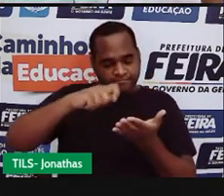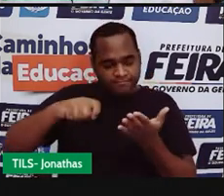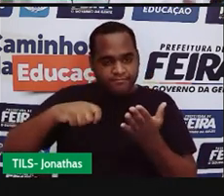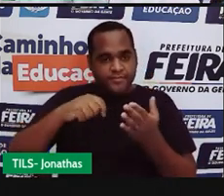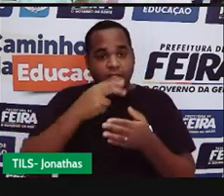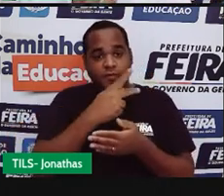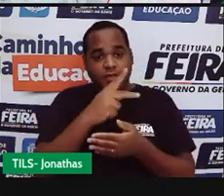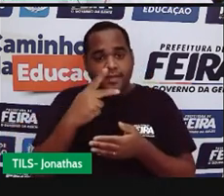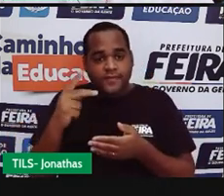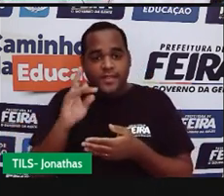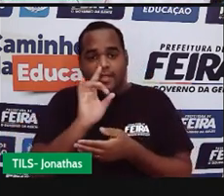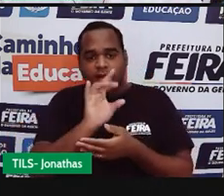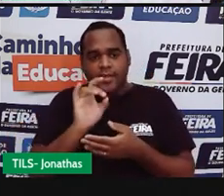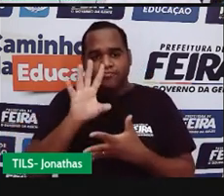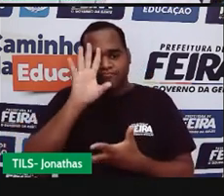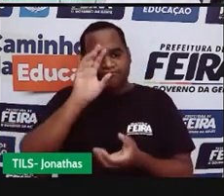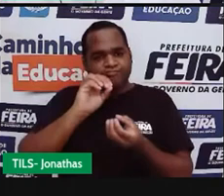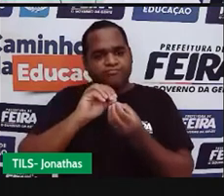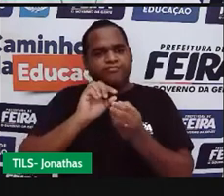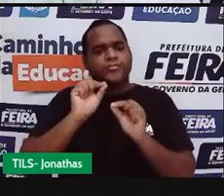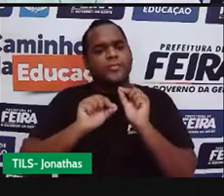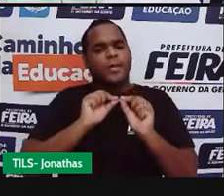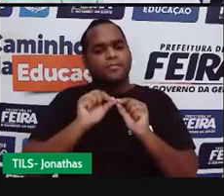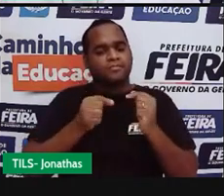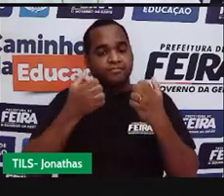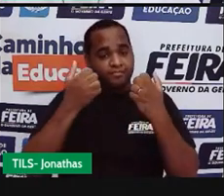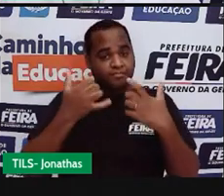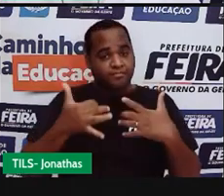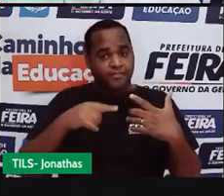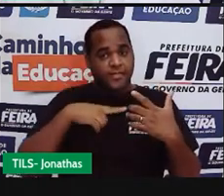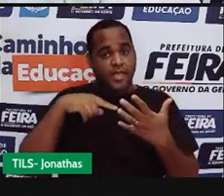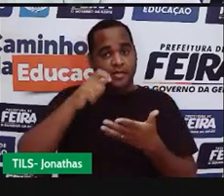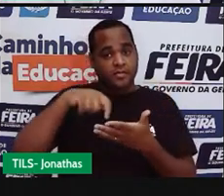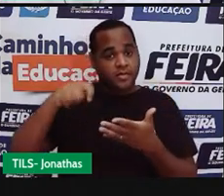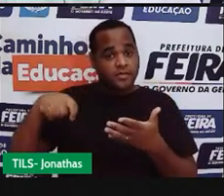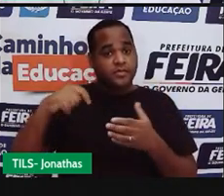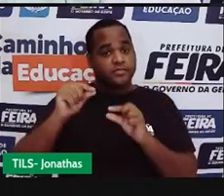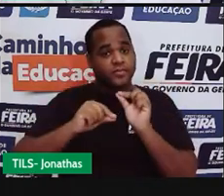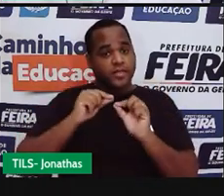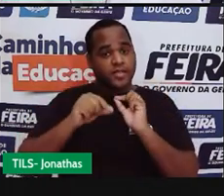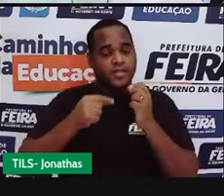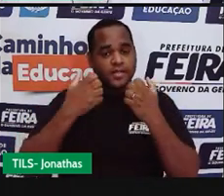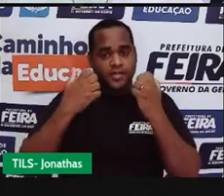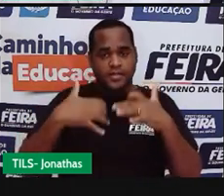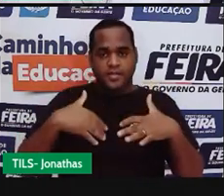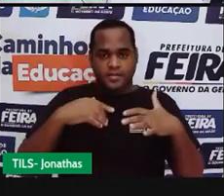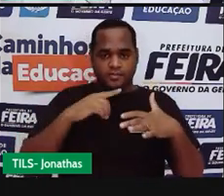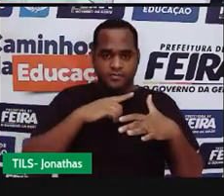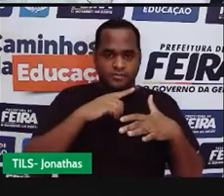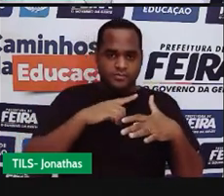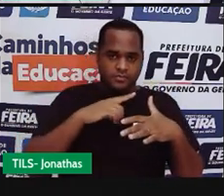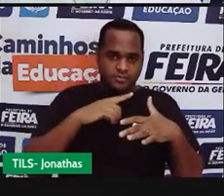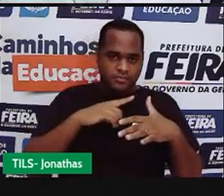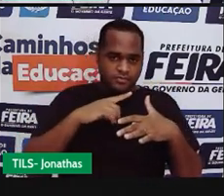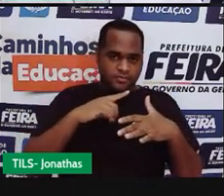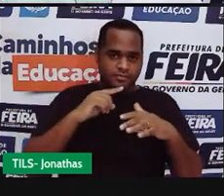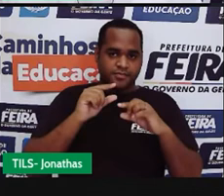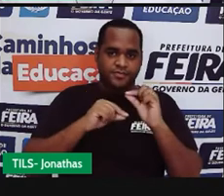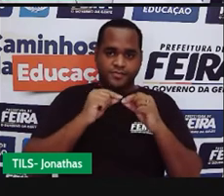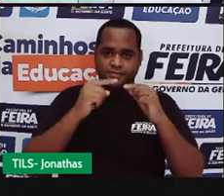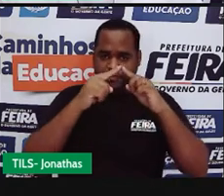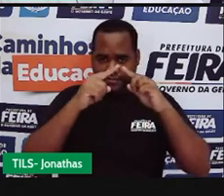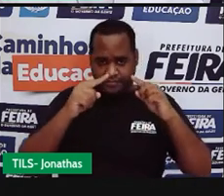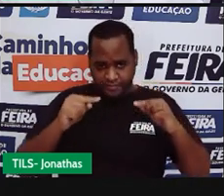fechar o pensamento? A gente escreve dessa forma. Qual é a condição de existência de um